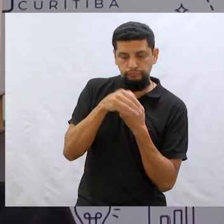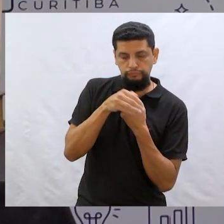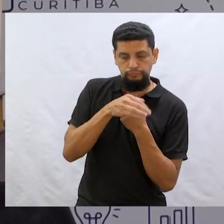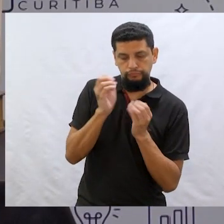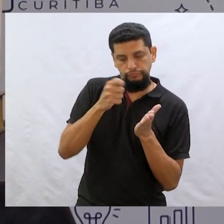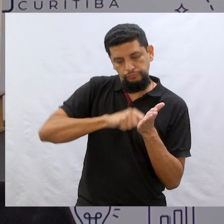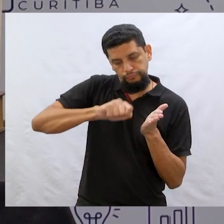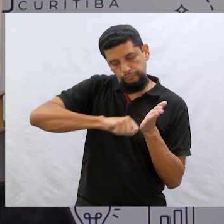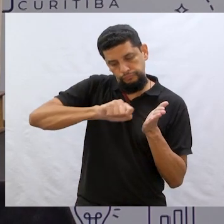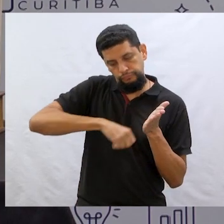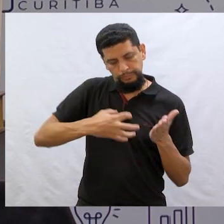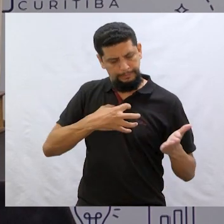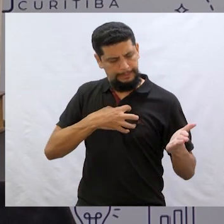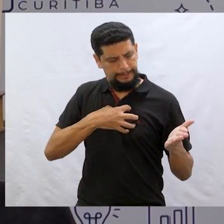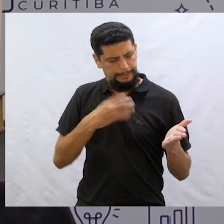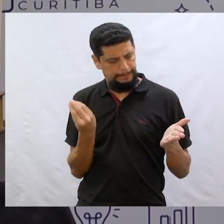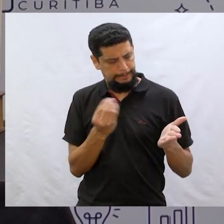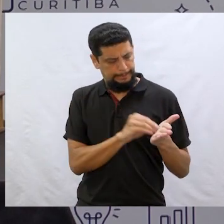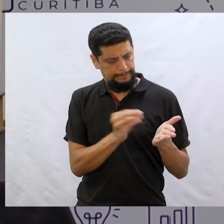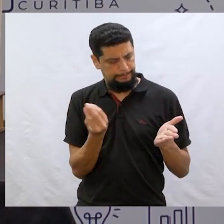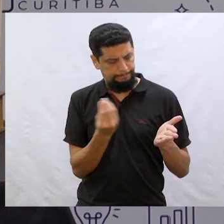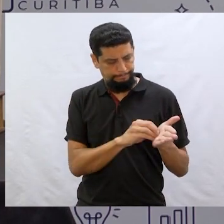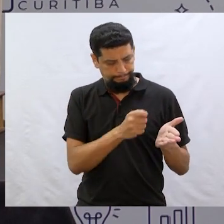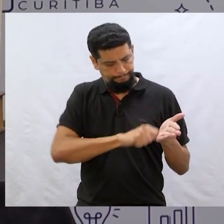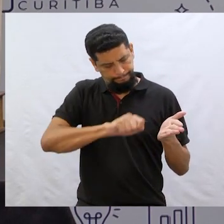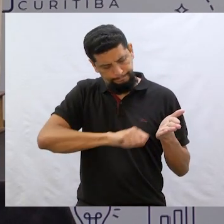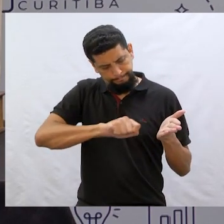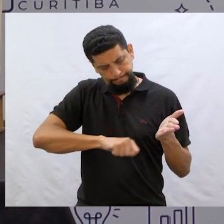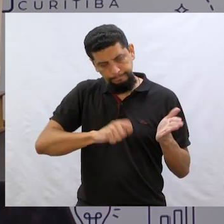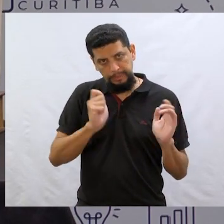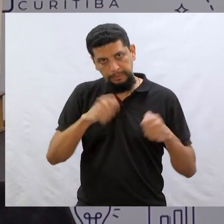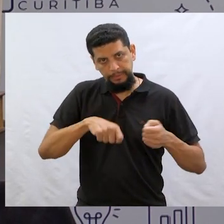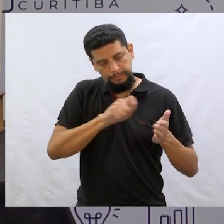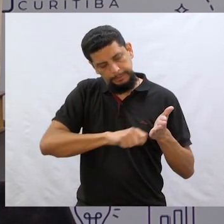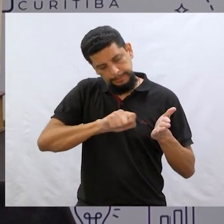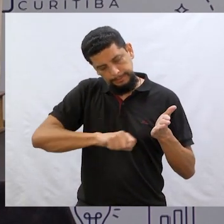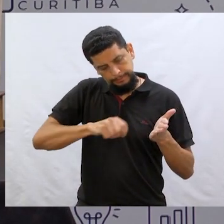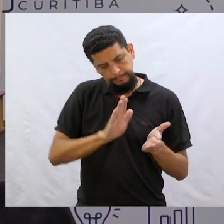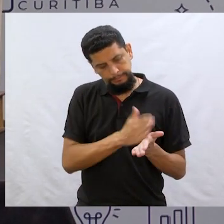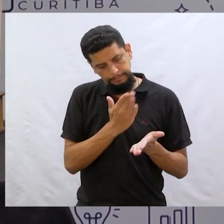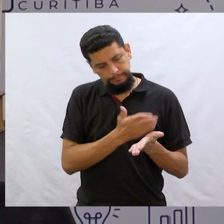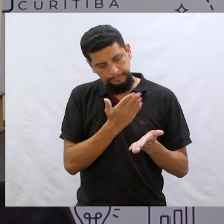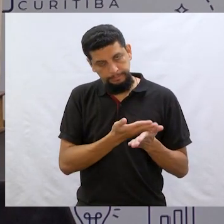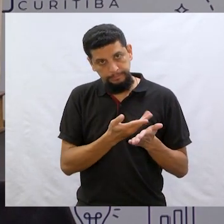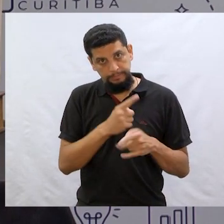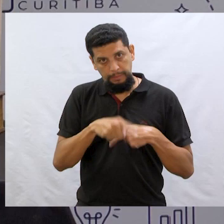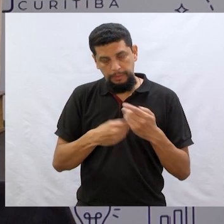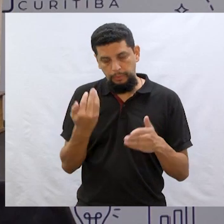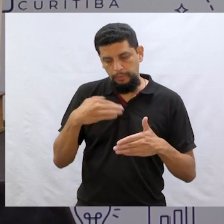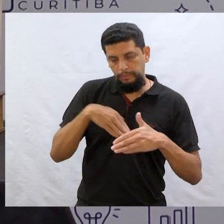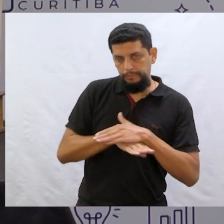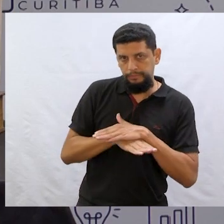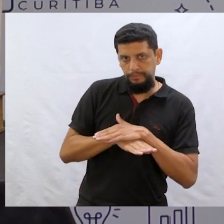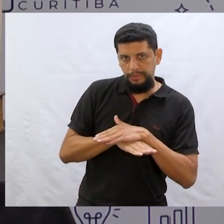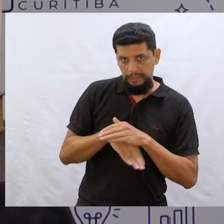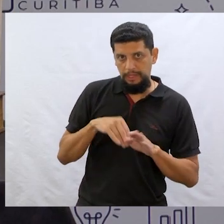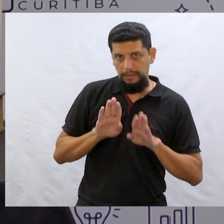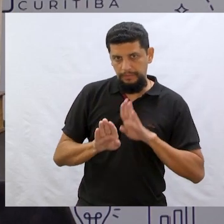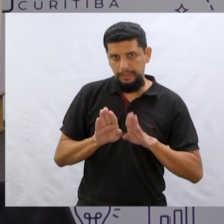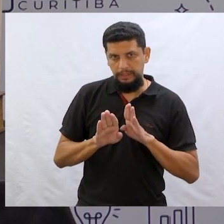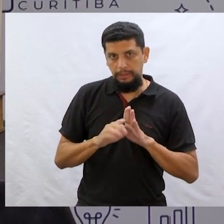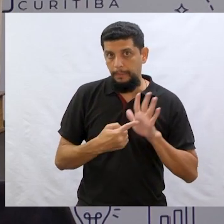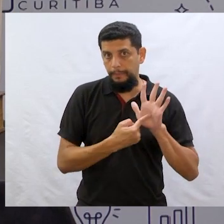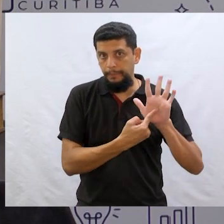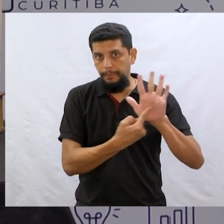os seus sentimentos, alguma coisa que aconteceu lá com você, você pode escrever num caderno. Enfim, e guardar. Geralmente, essas